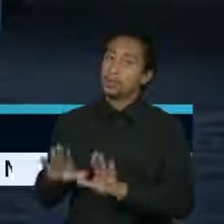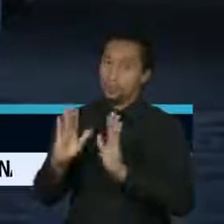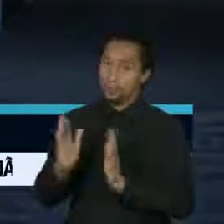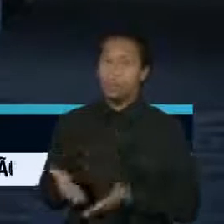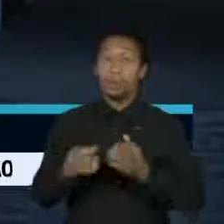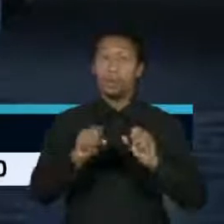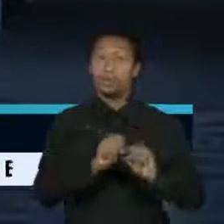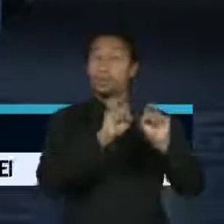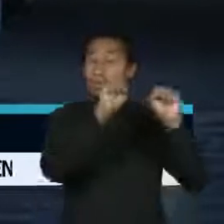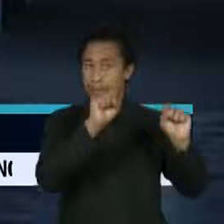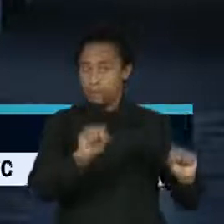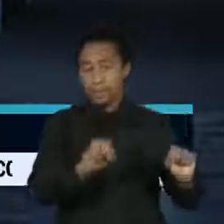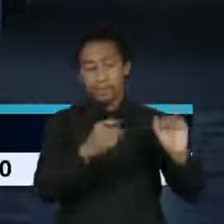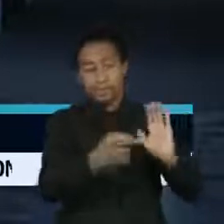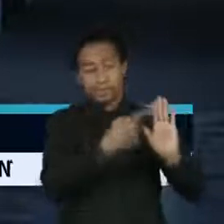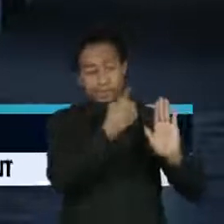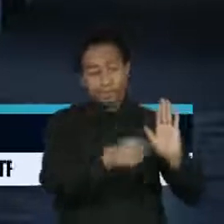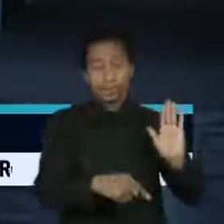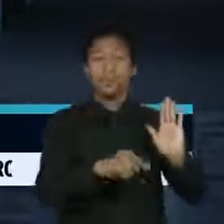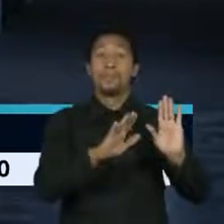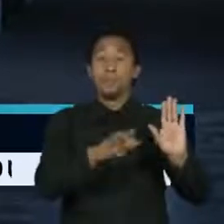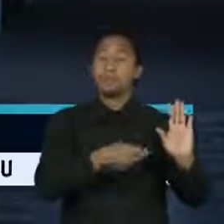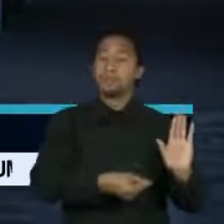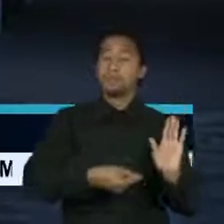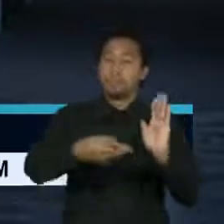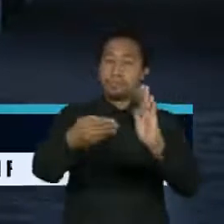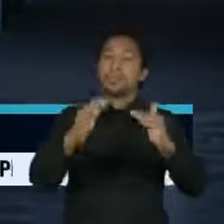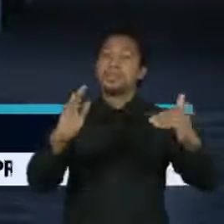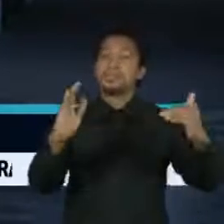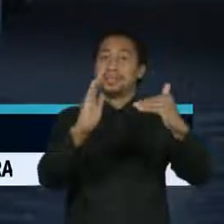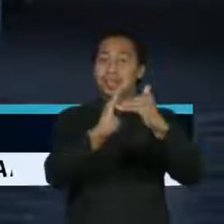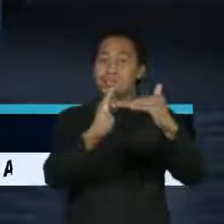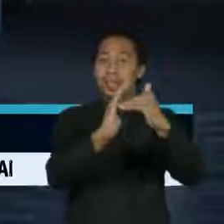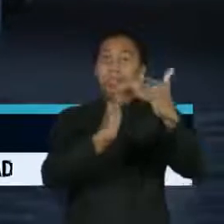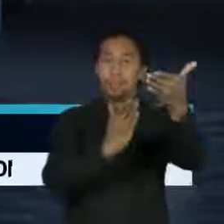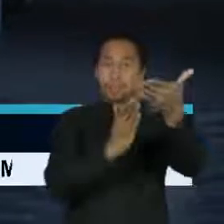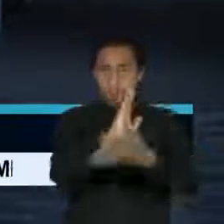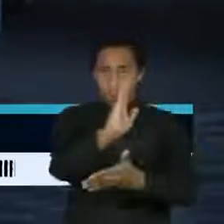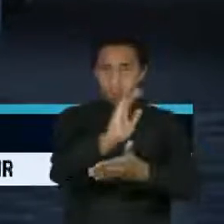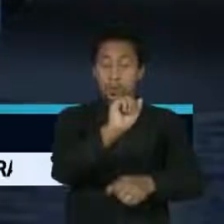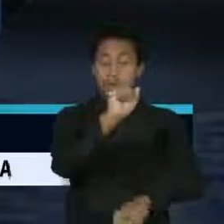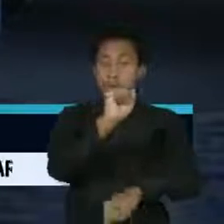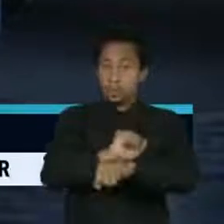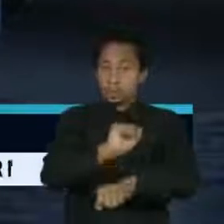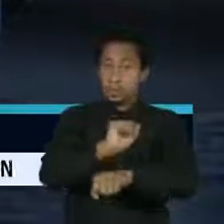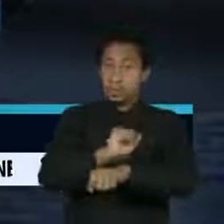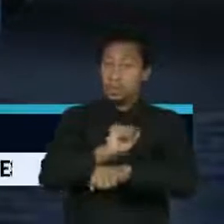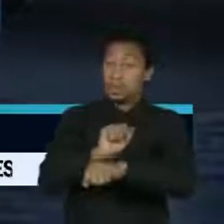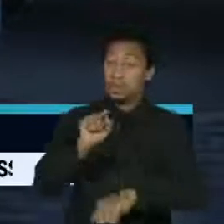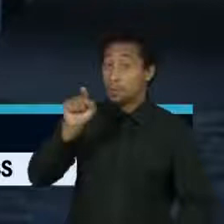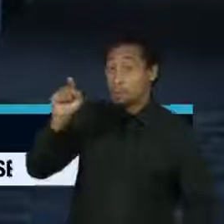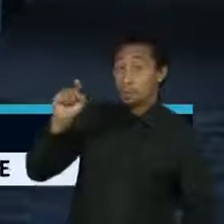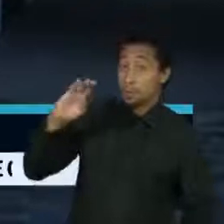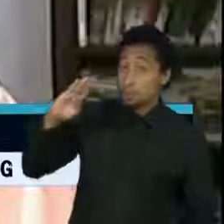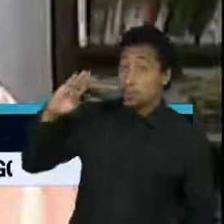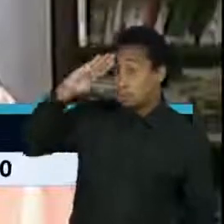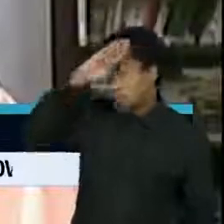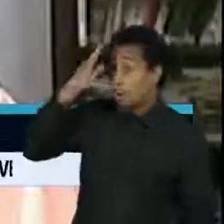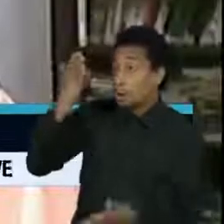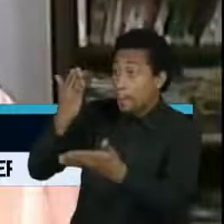foi aprovado pelo Senado na semana passada e aguarda a sanção ou veto do presidente Jair Bolsonaro.